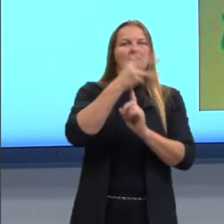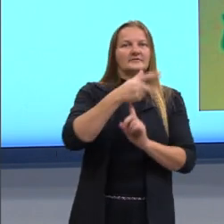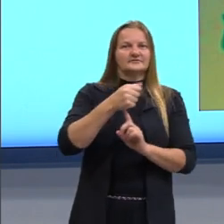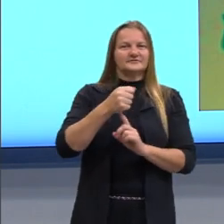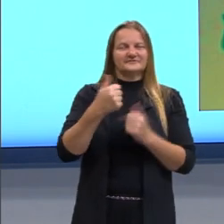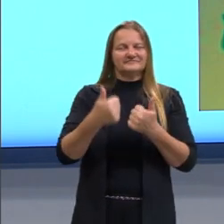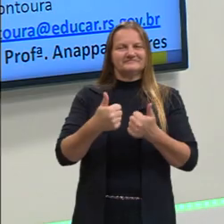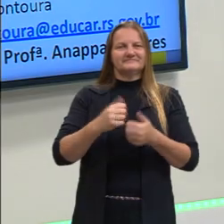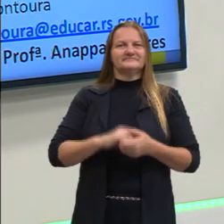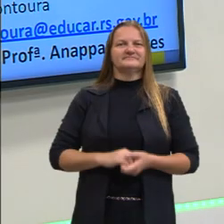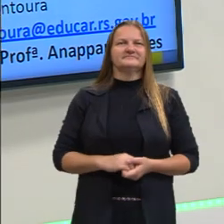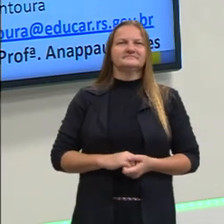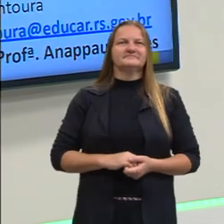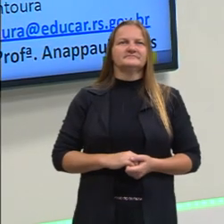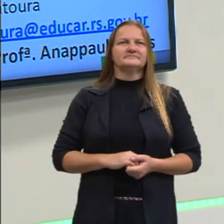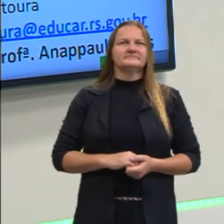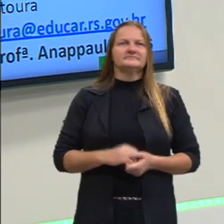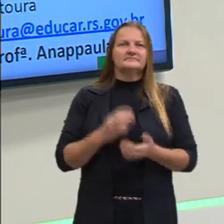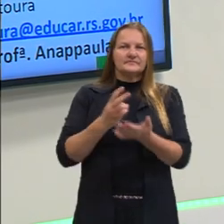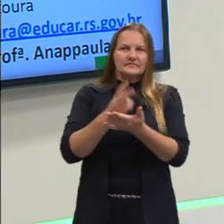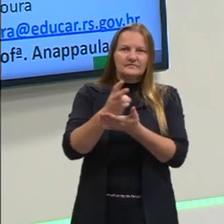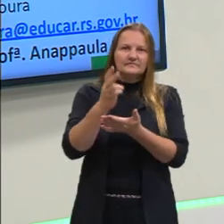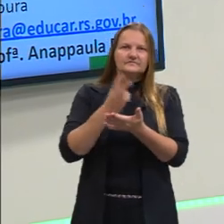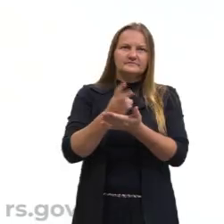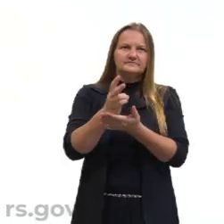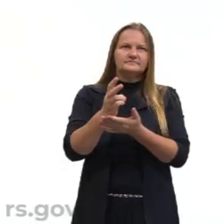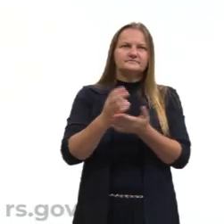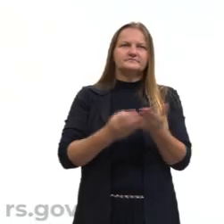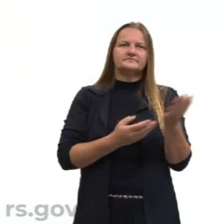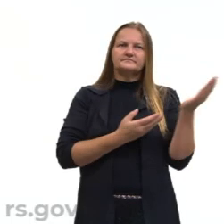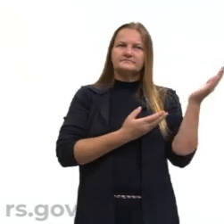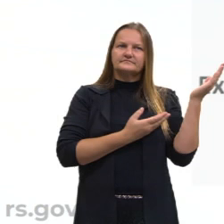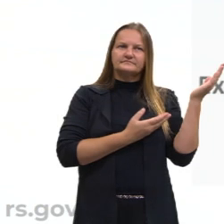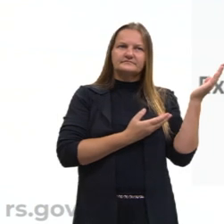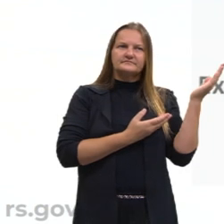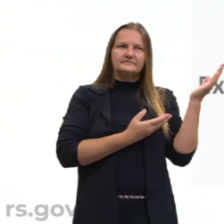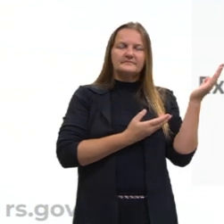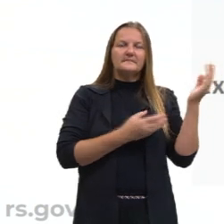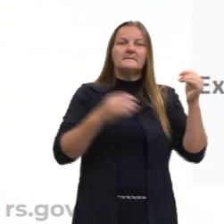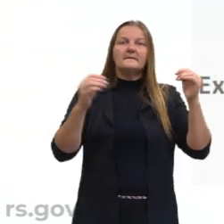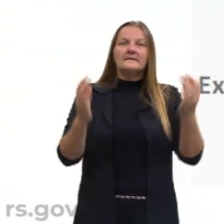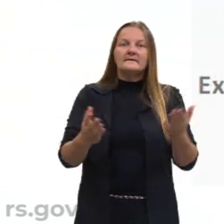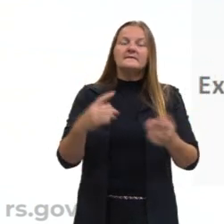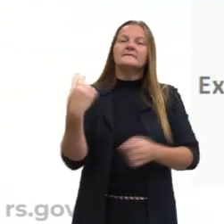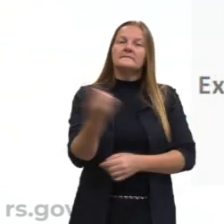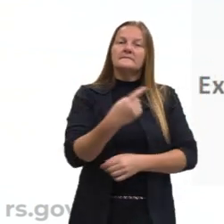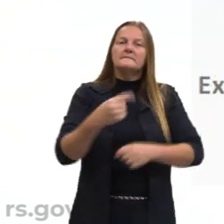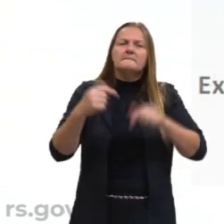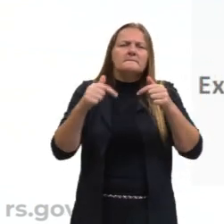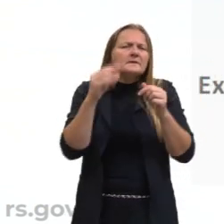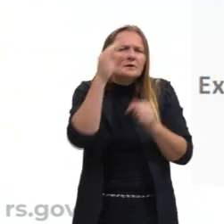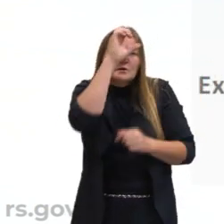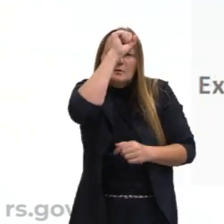Certo? Seguimos, então. Hoje, nós estaremos trabalhando